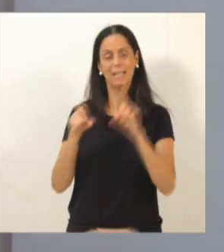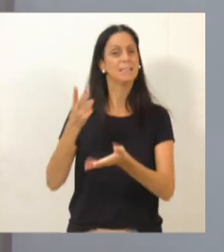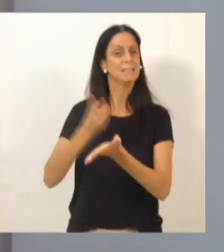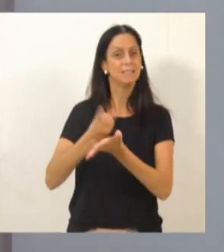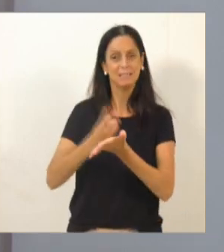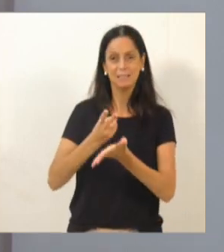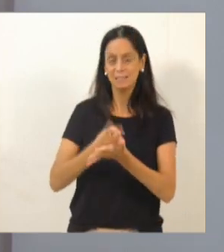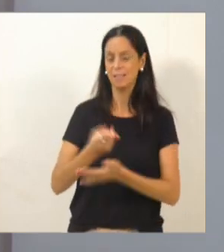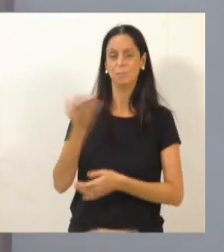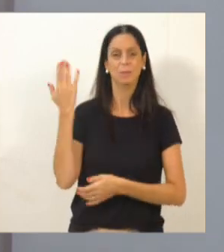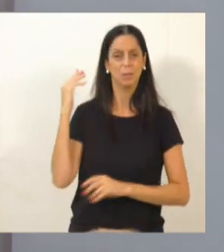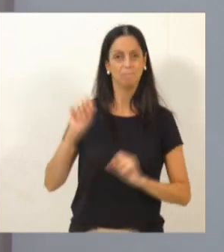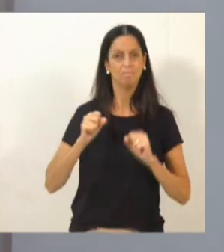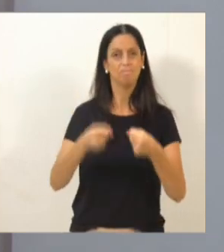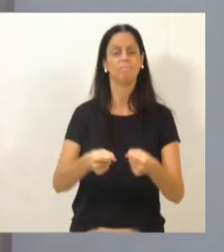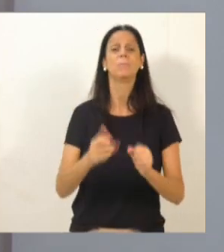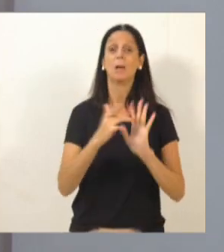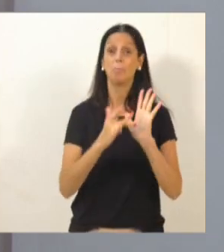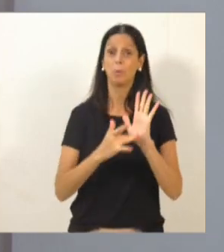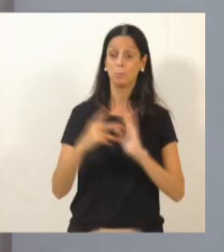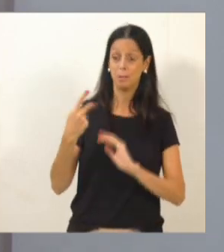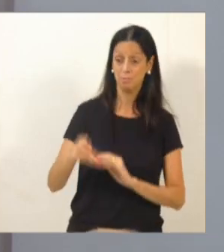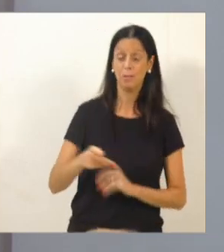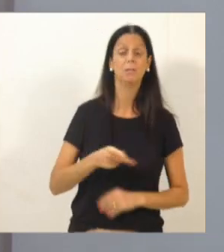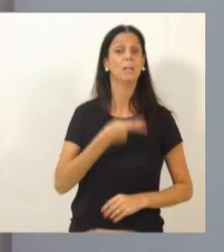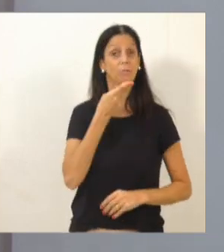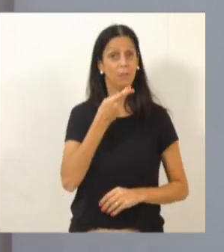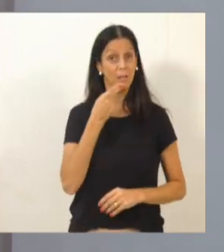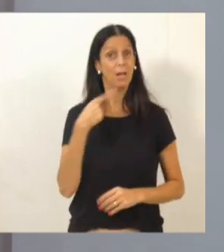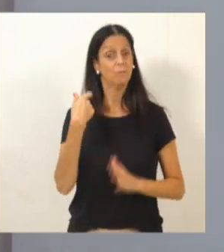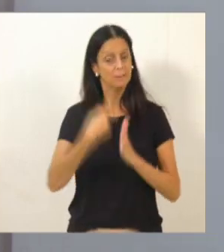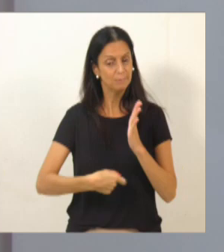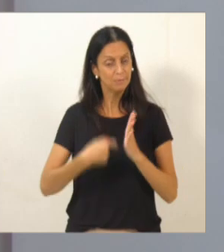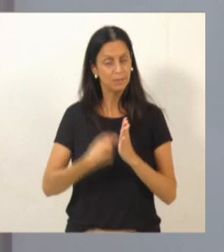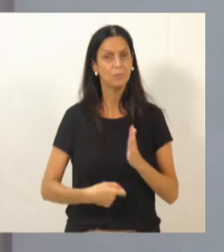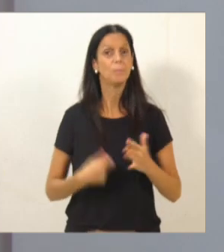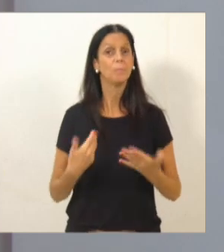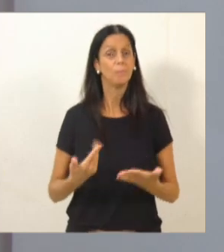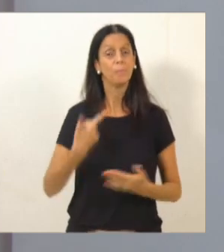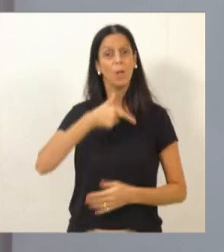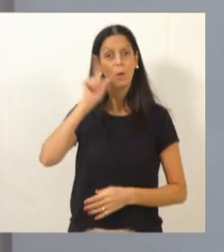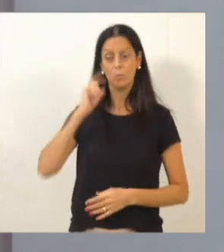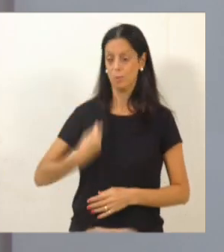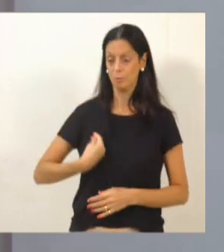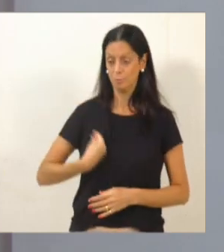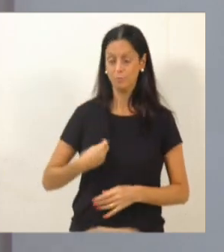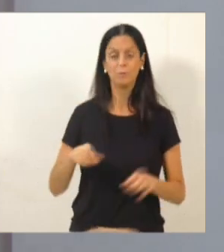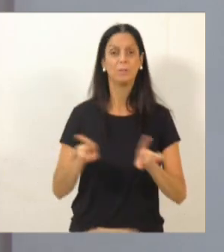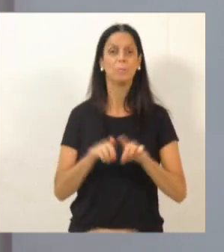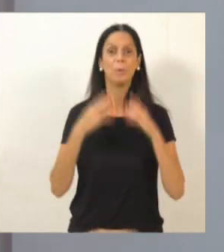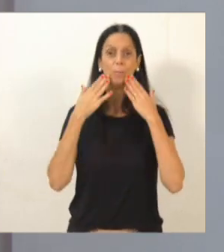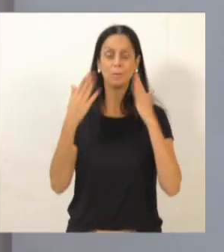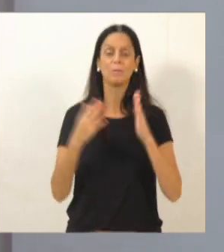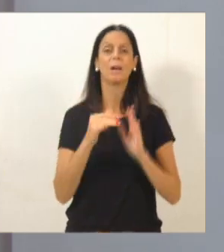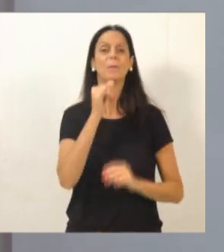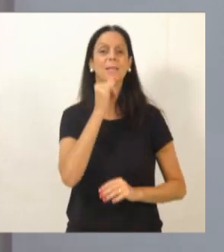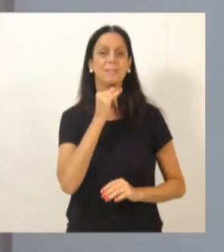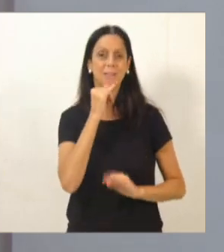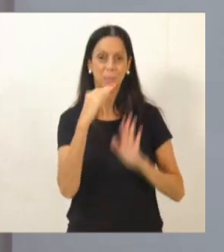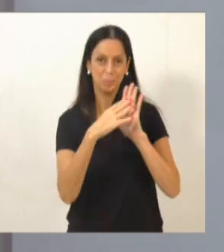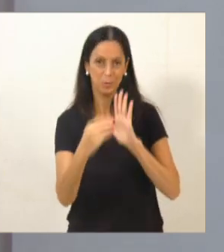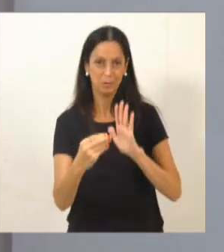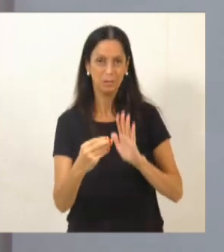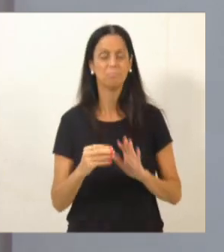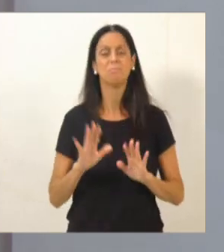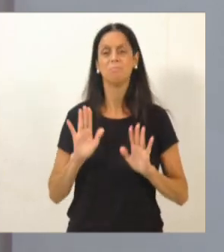pauta foi uma pauta muito forte de, há tempo, ele destacando isso aqui. Demos o exemplo. As pessoas que tiveram também deram o exemplo. Mas tem muita gente que reclama, reclama, reclama, e na